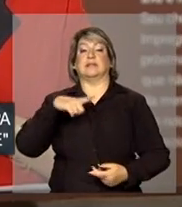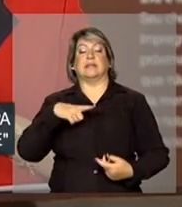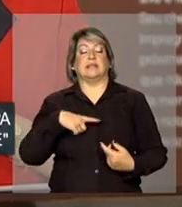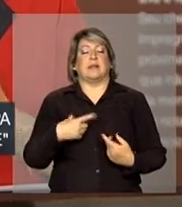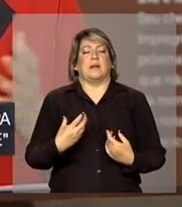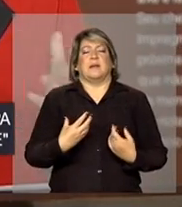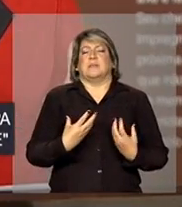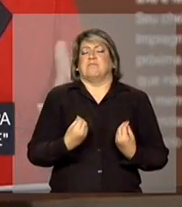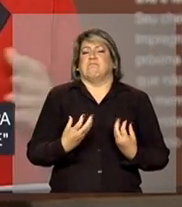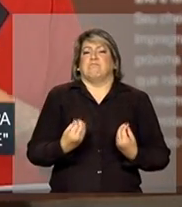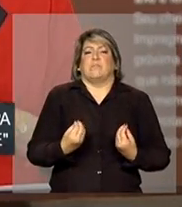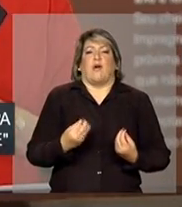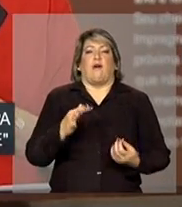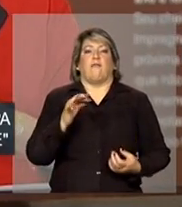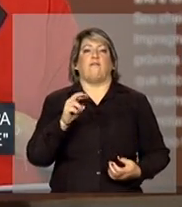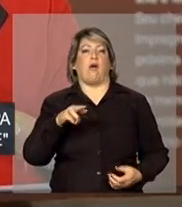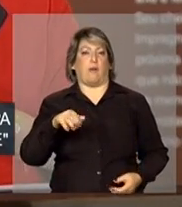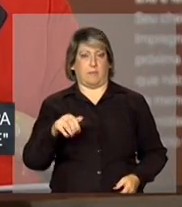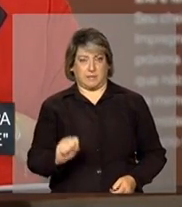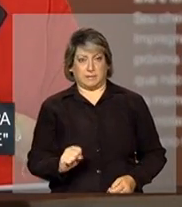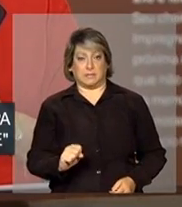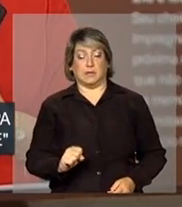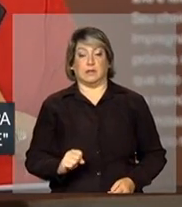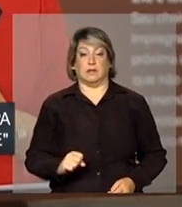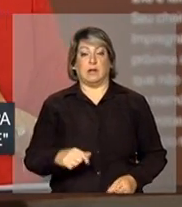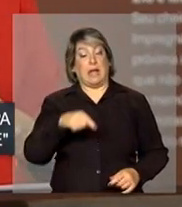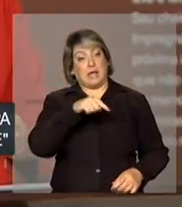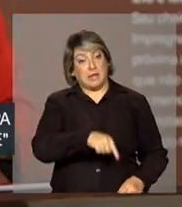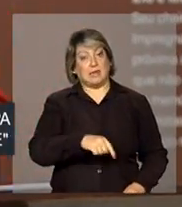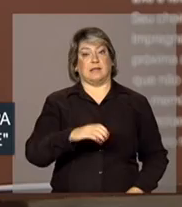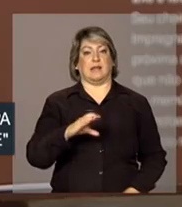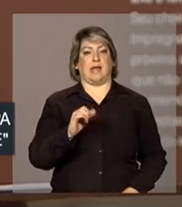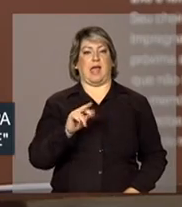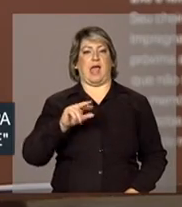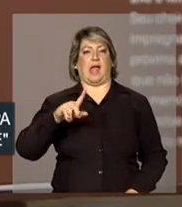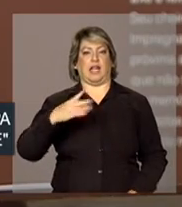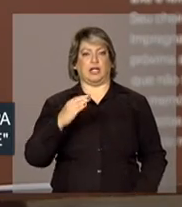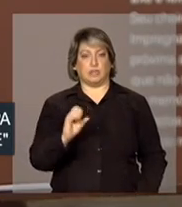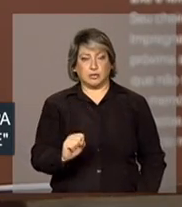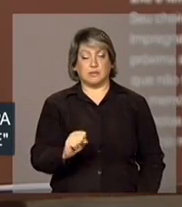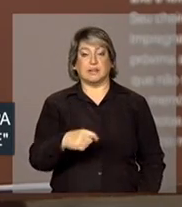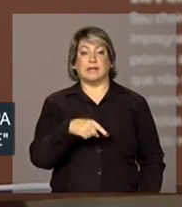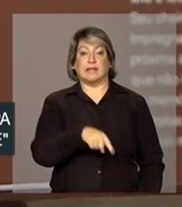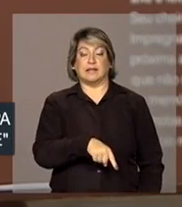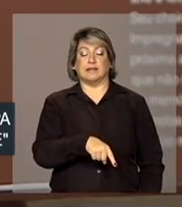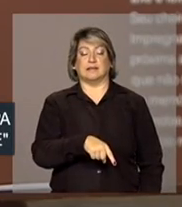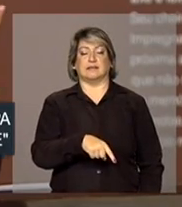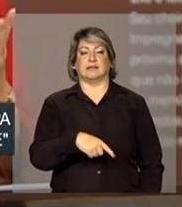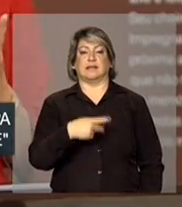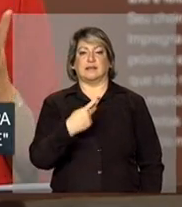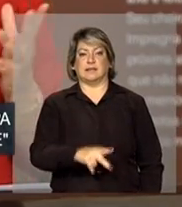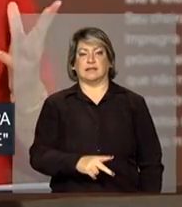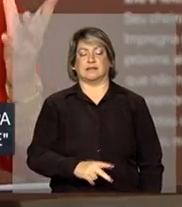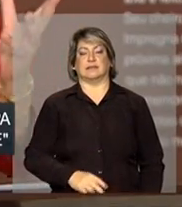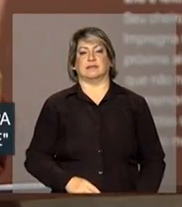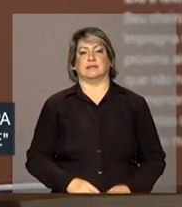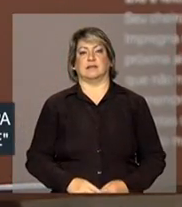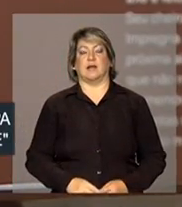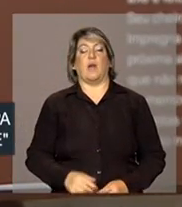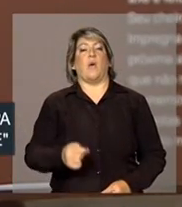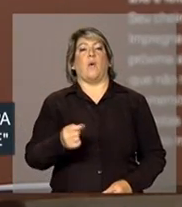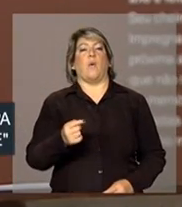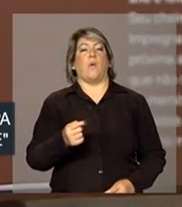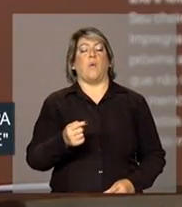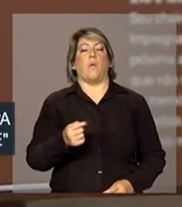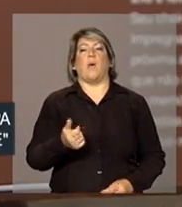E agora o Carlinhos, nessa sua quase